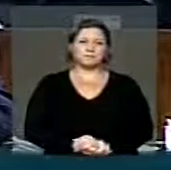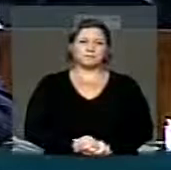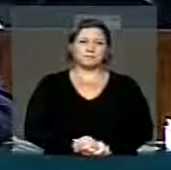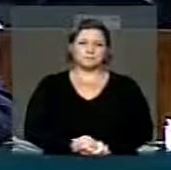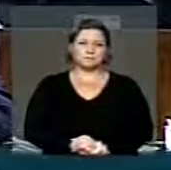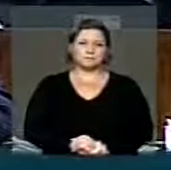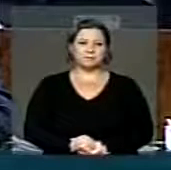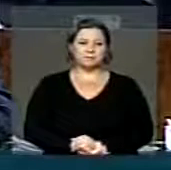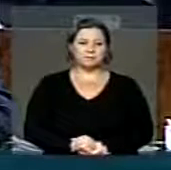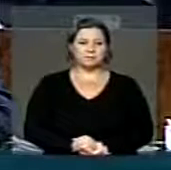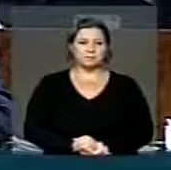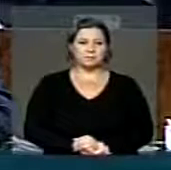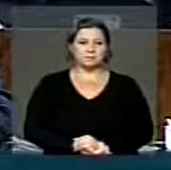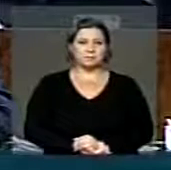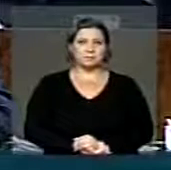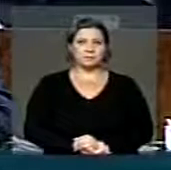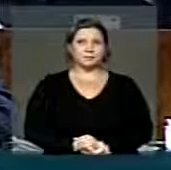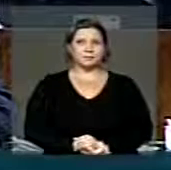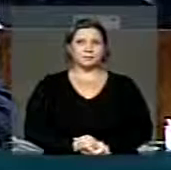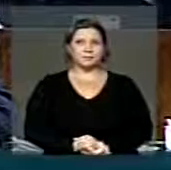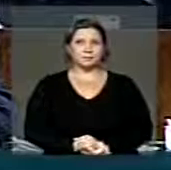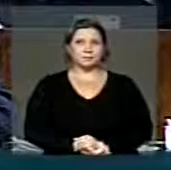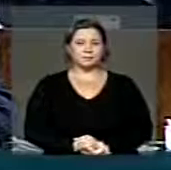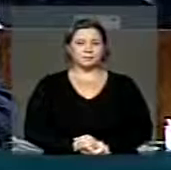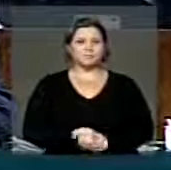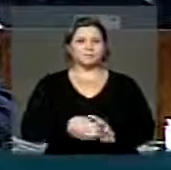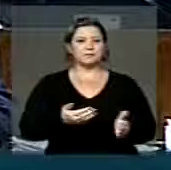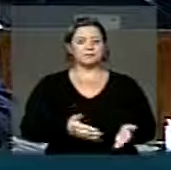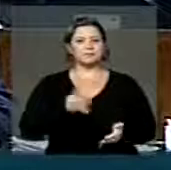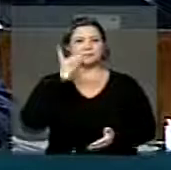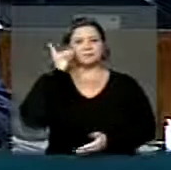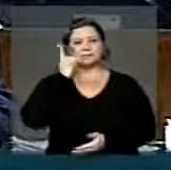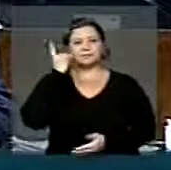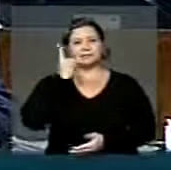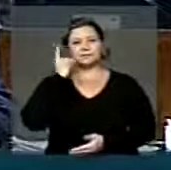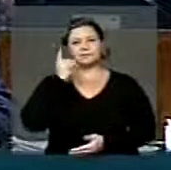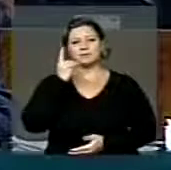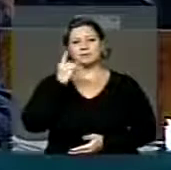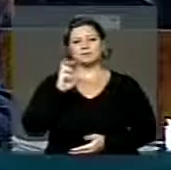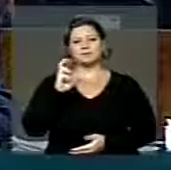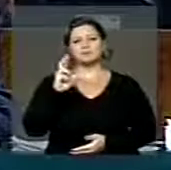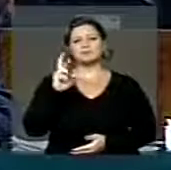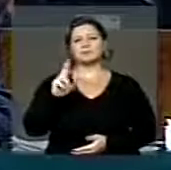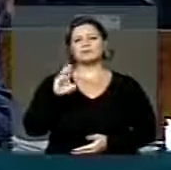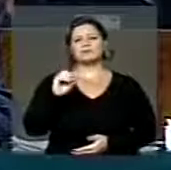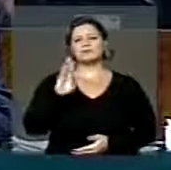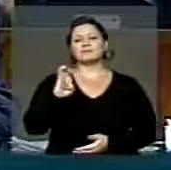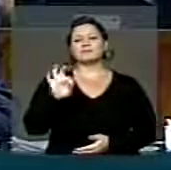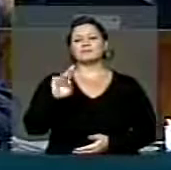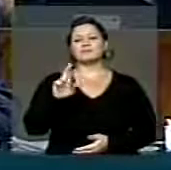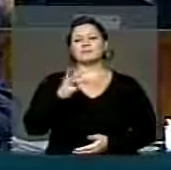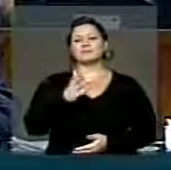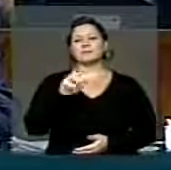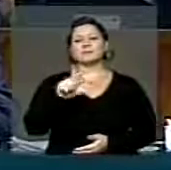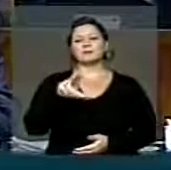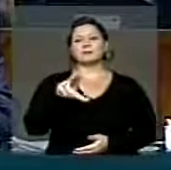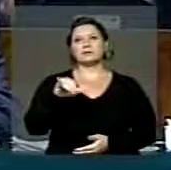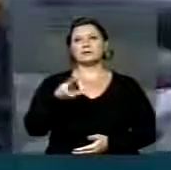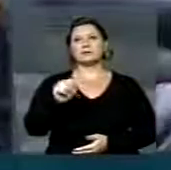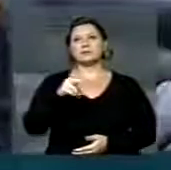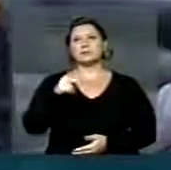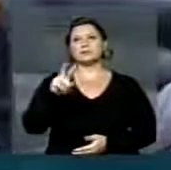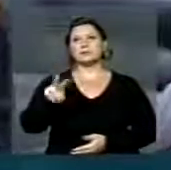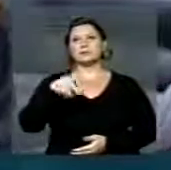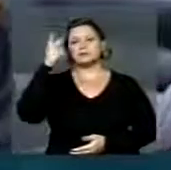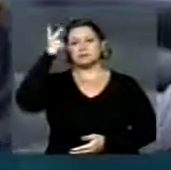Para uma breve intervenção, concedo a palavra ao ministro deputado Roberto Lucena, TV São Paulo.